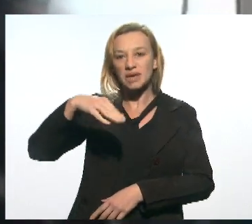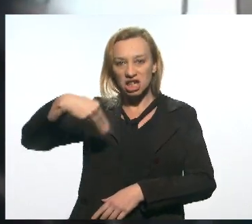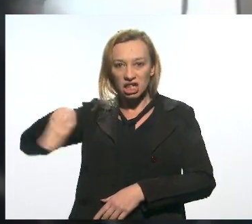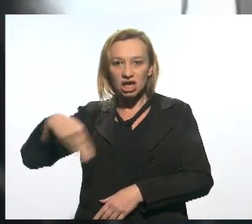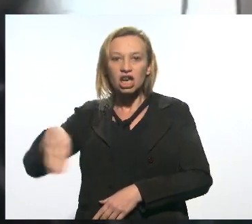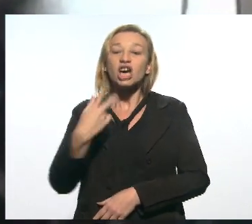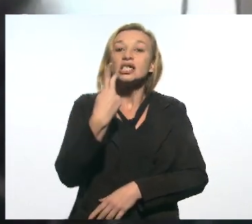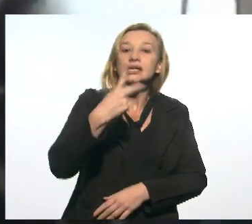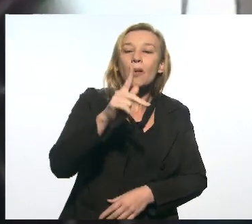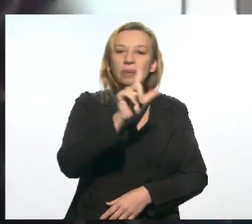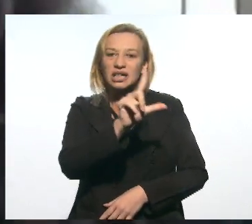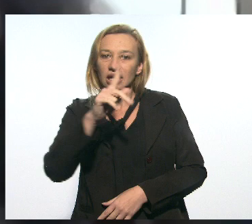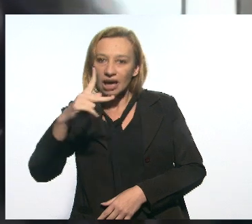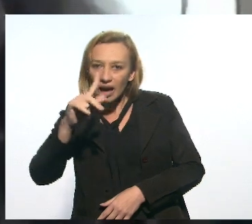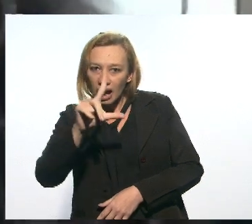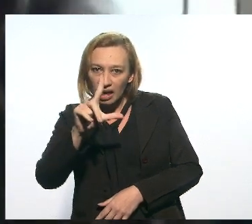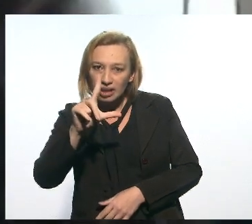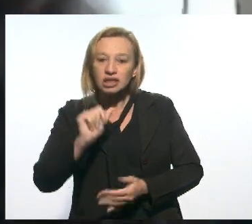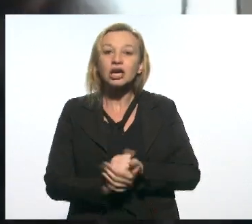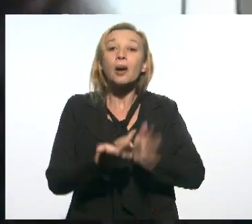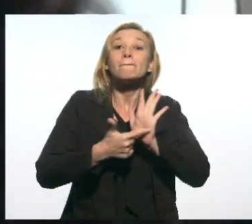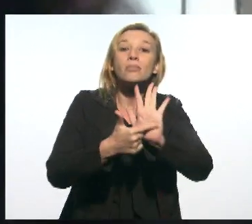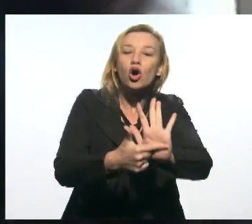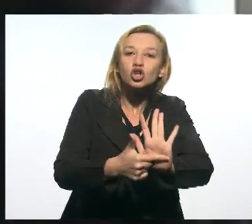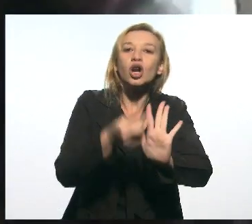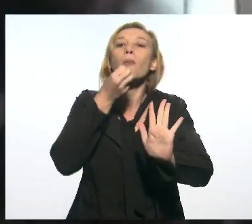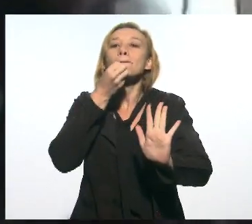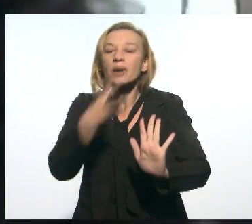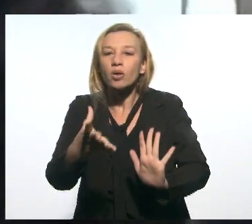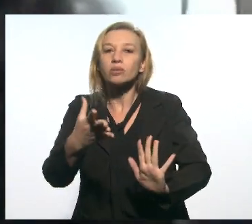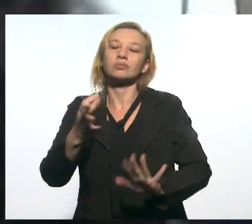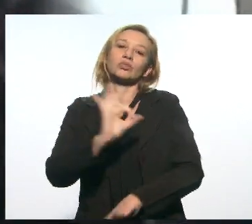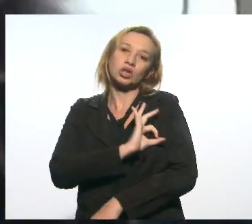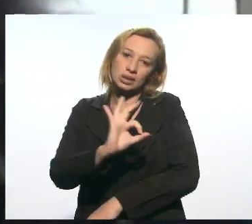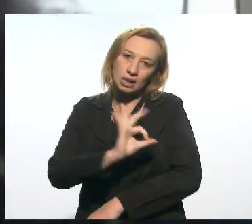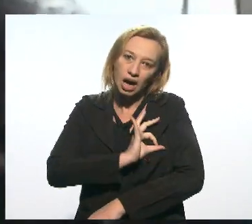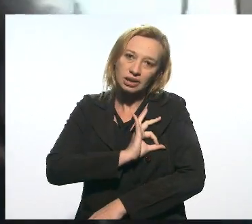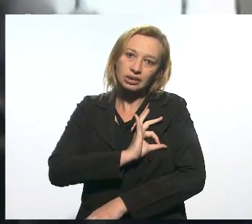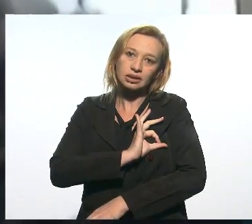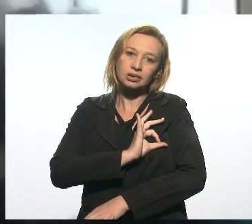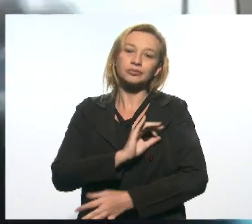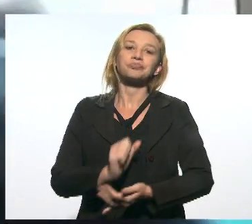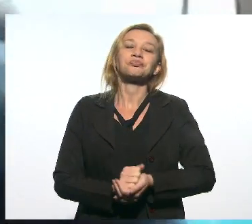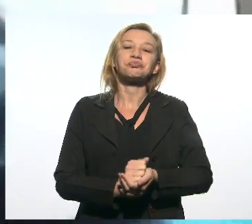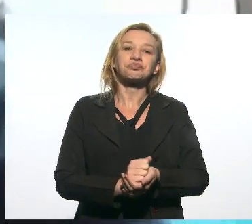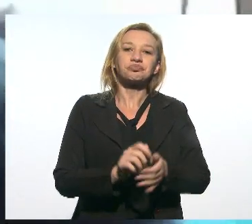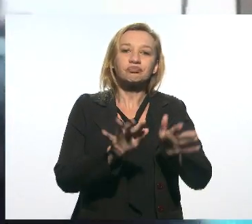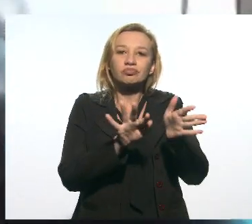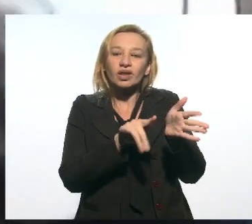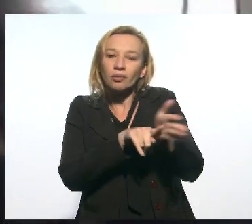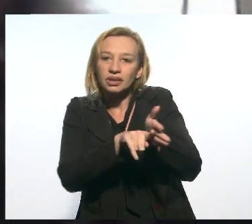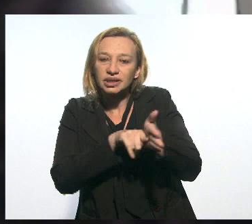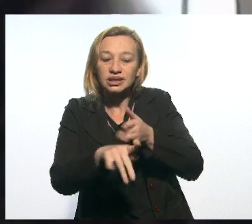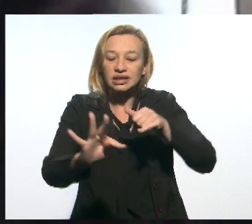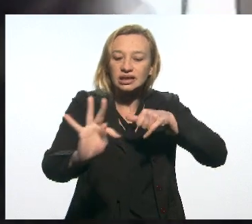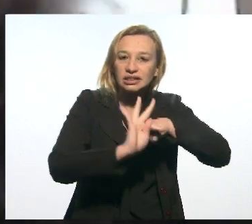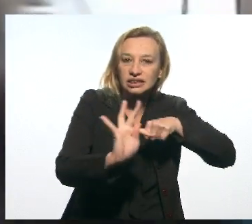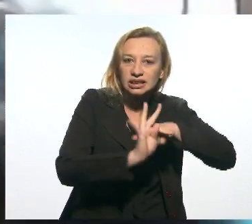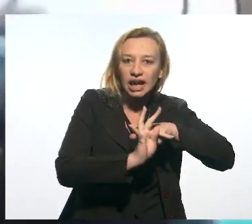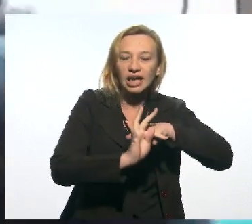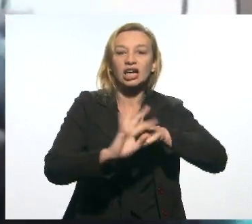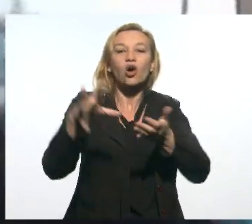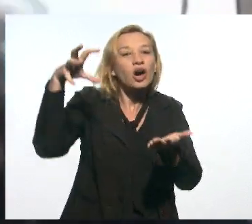PL, ele garante aos bons policiais a perícia técnica, o